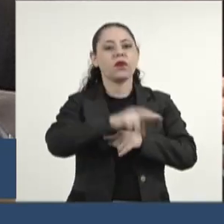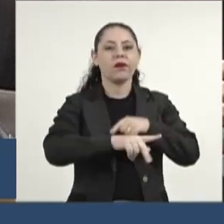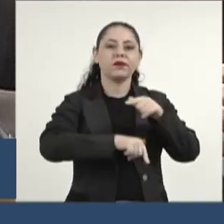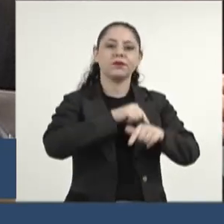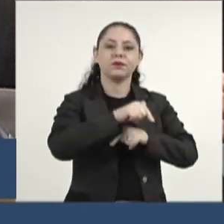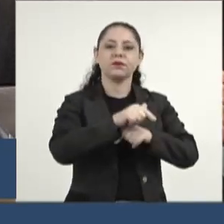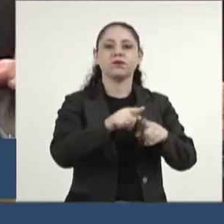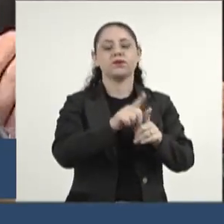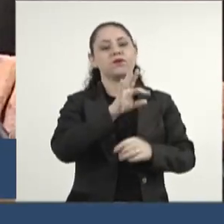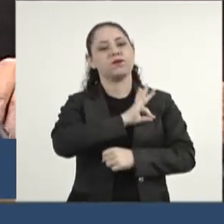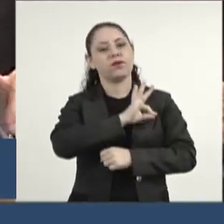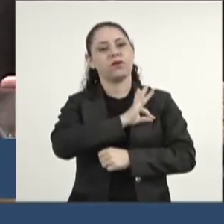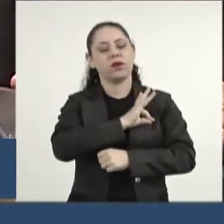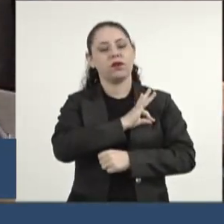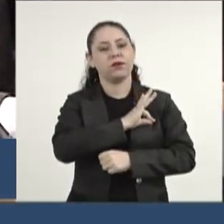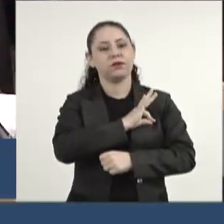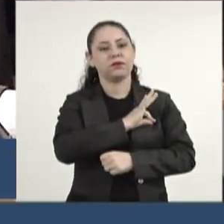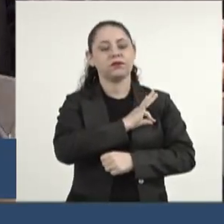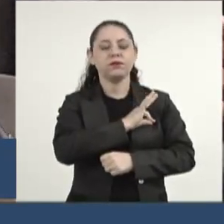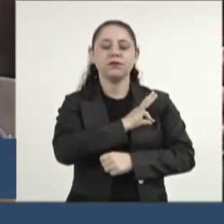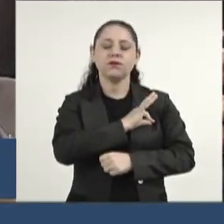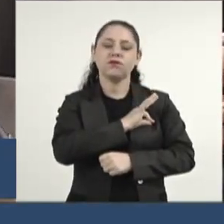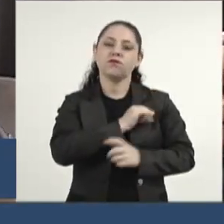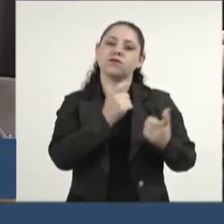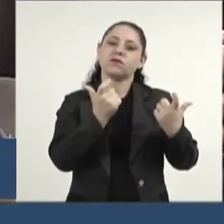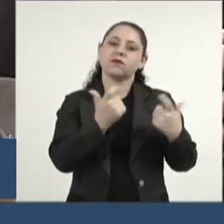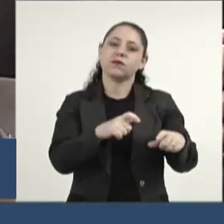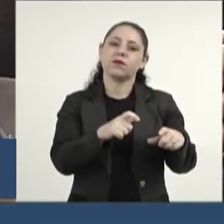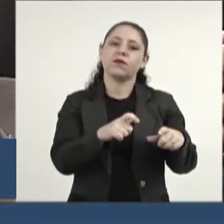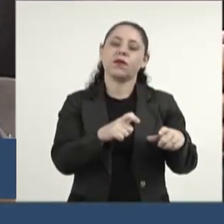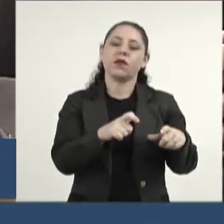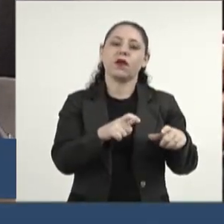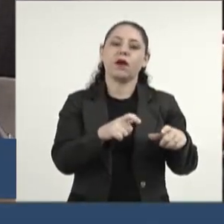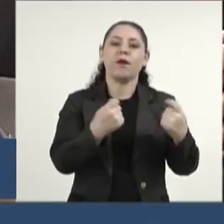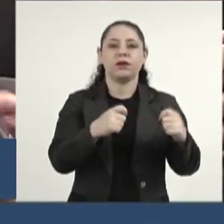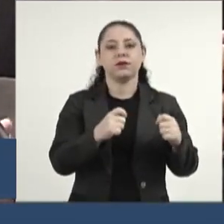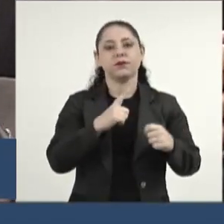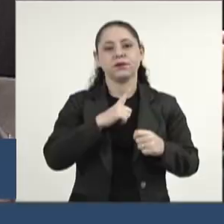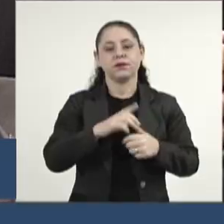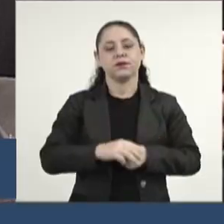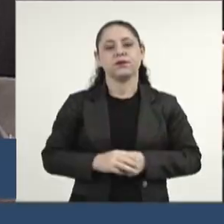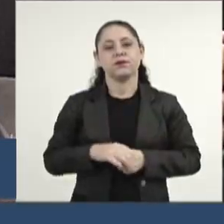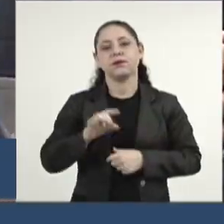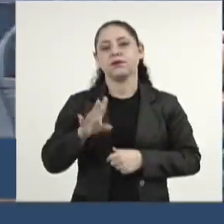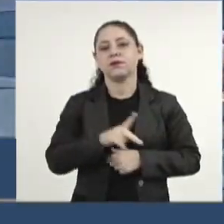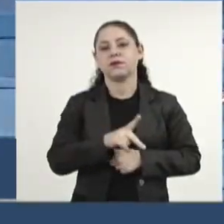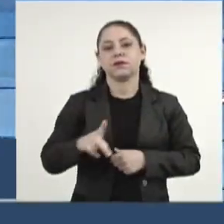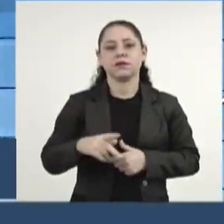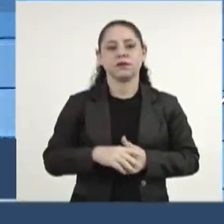e conquistar seu espaço, onde ela deve estar. É só, presidente.